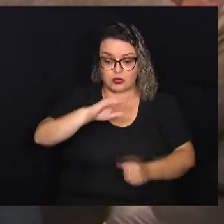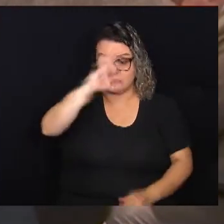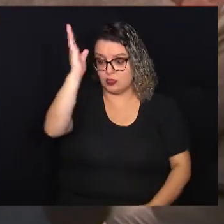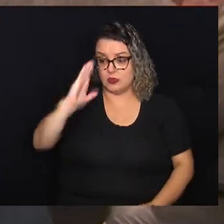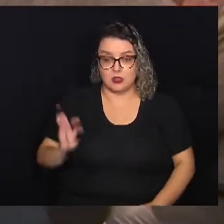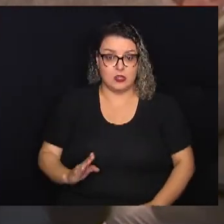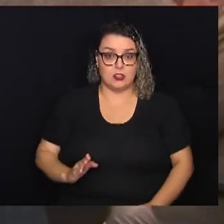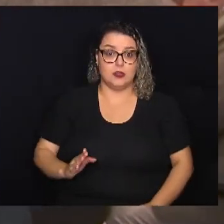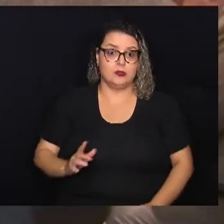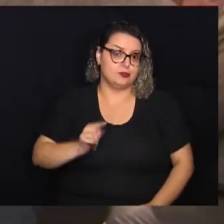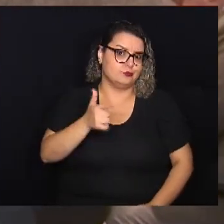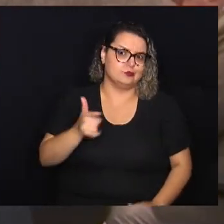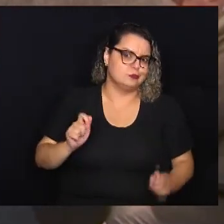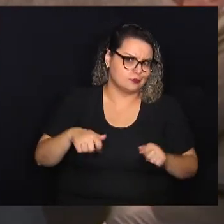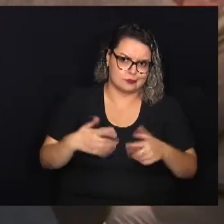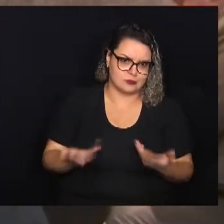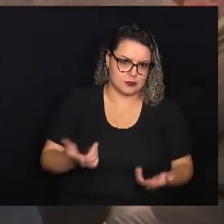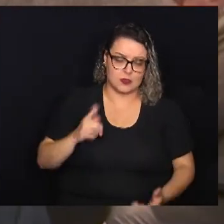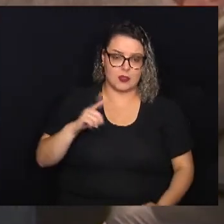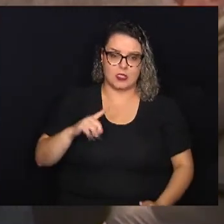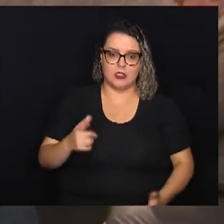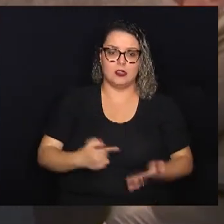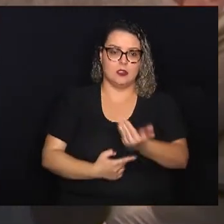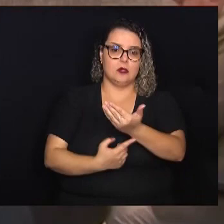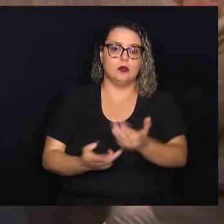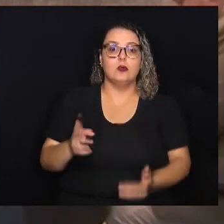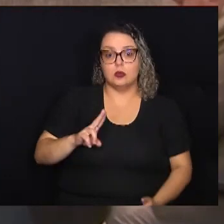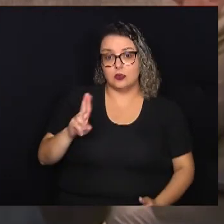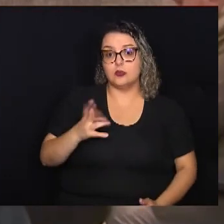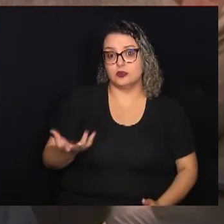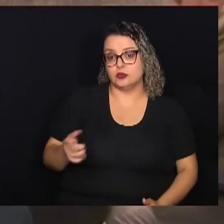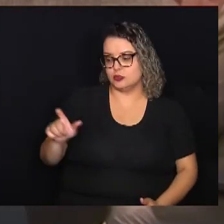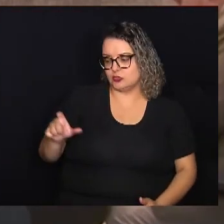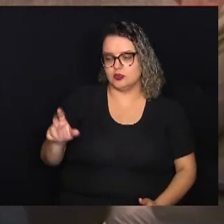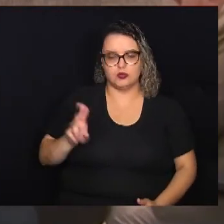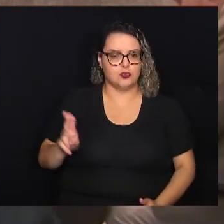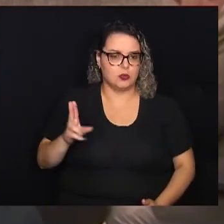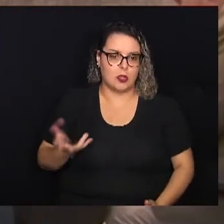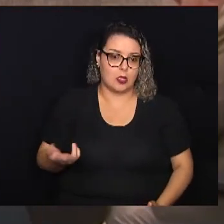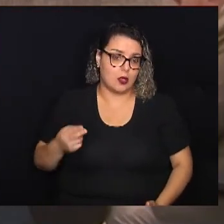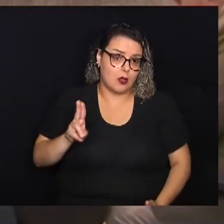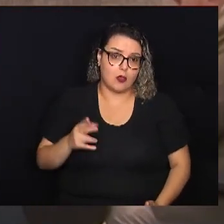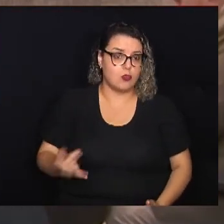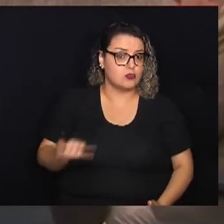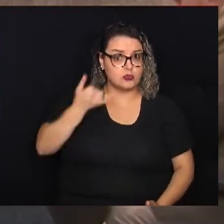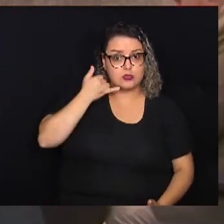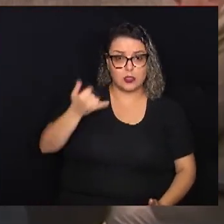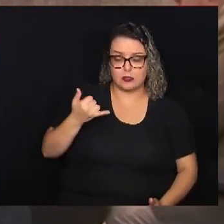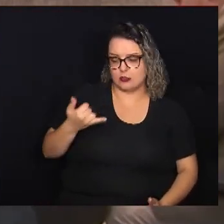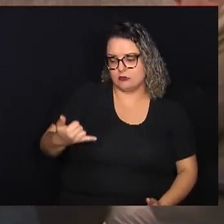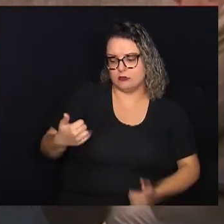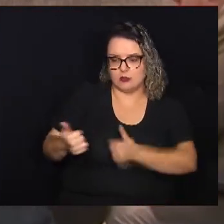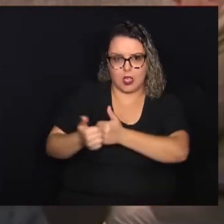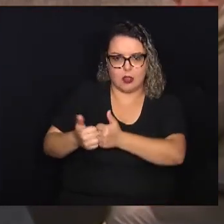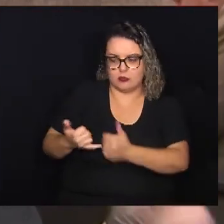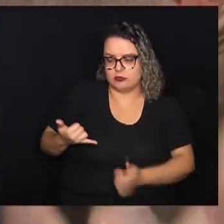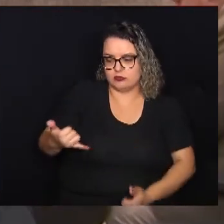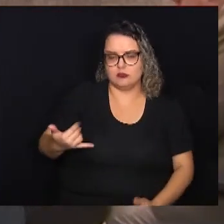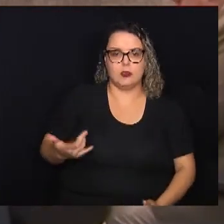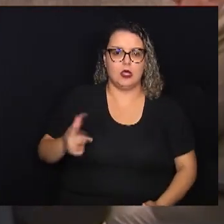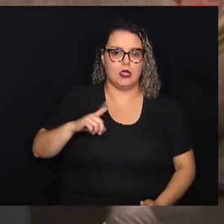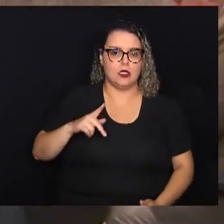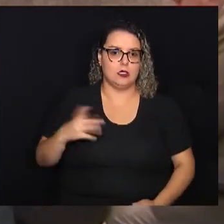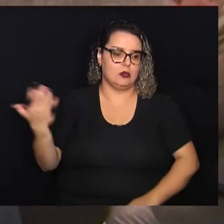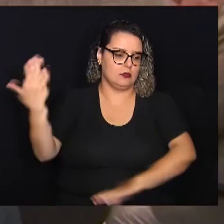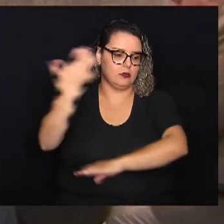possibilidade de você ter, através da tecnologia, o uso de usar o cartão, ou mesmo o celular com aproximação. Hoje você tem pedágio